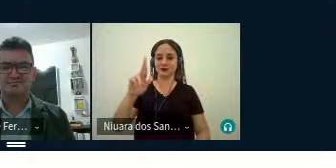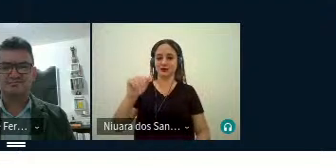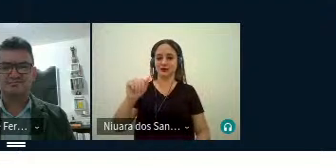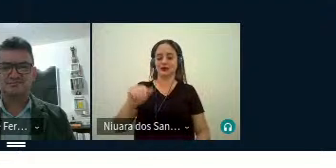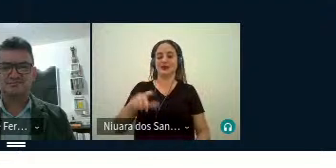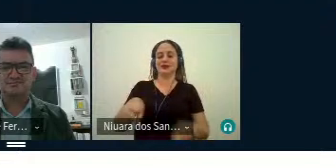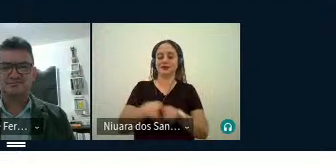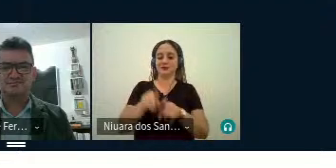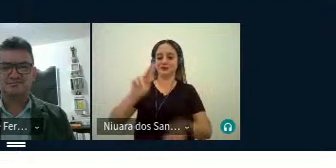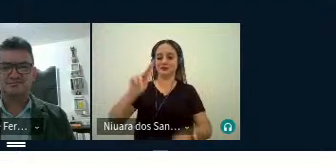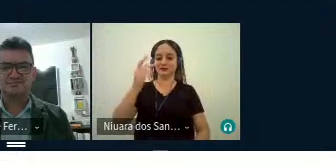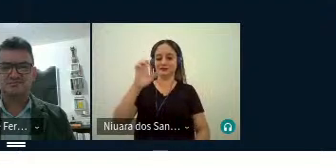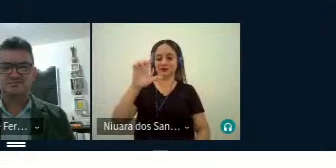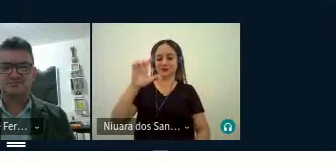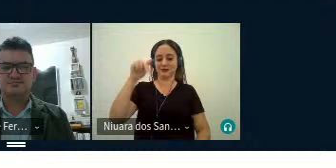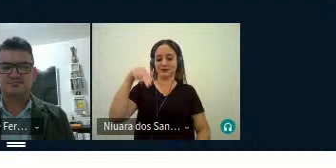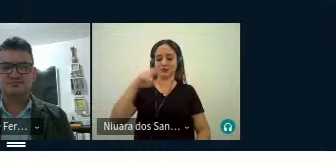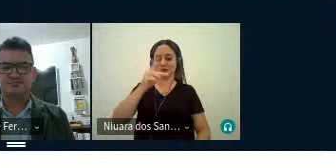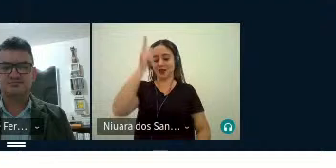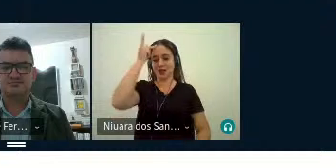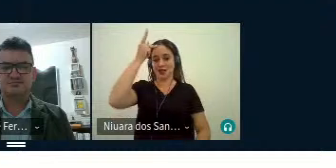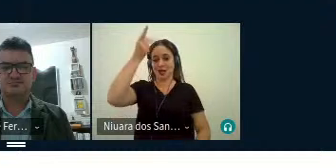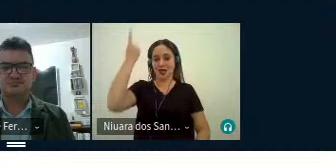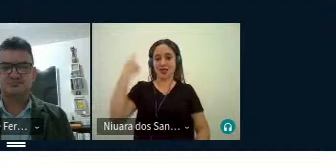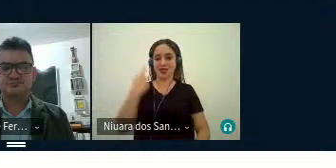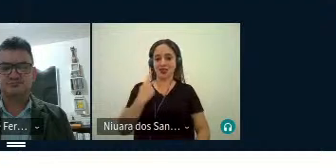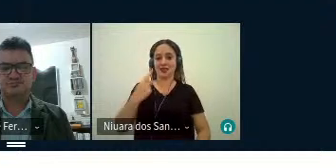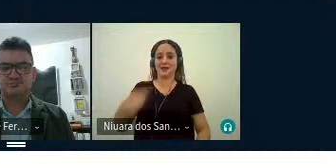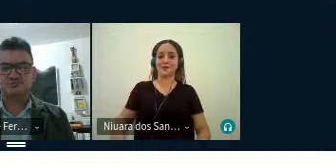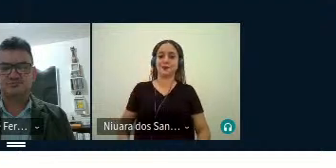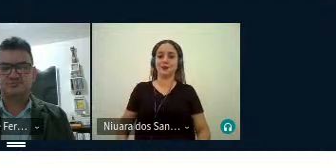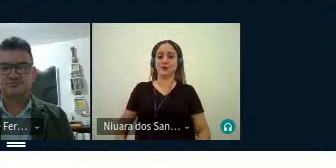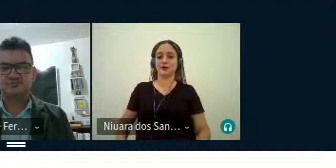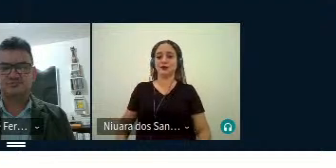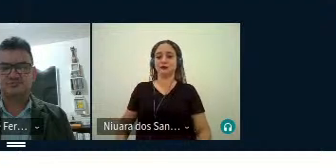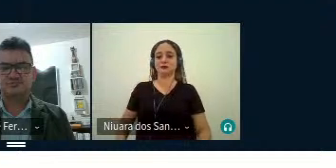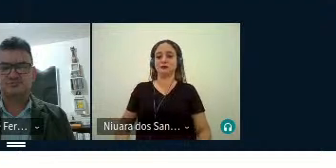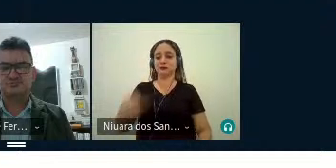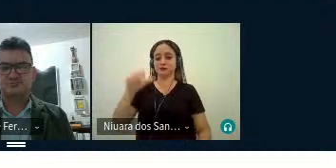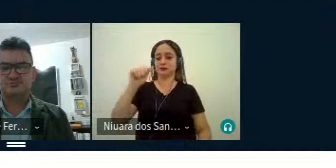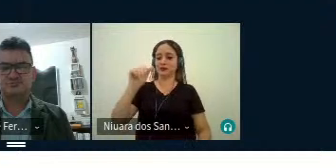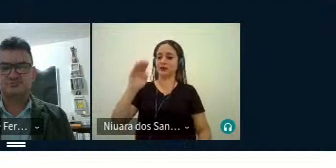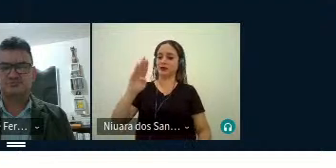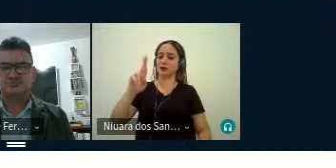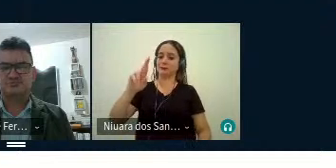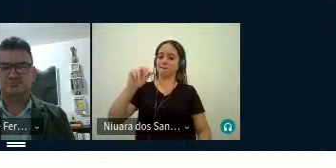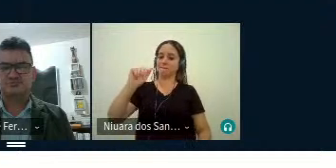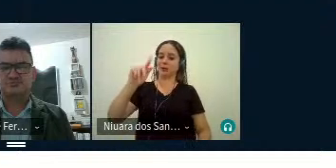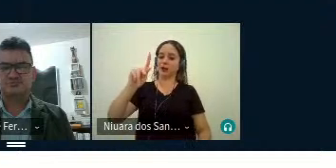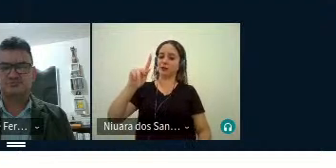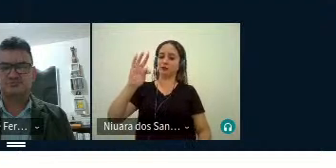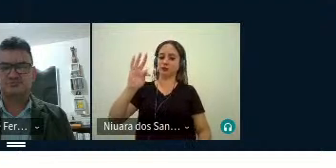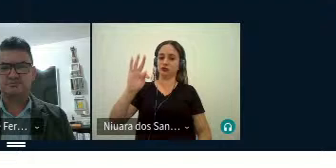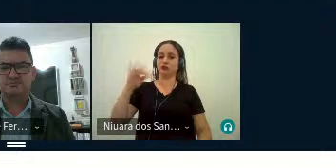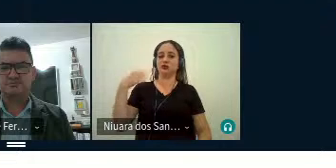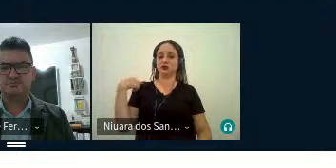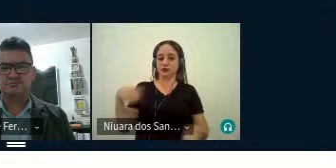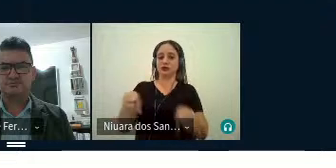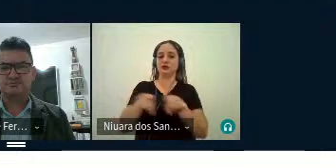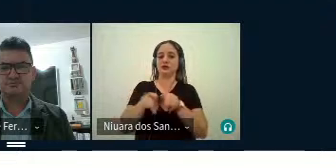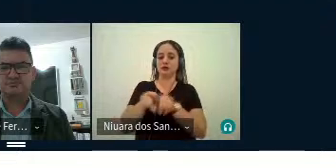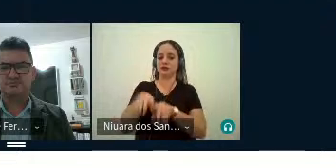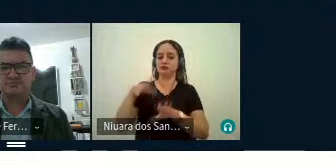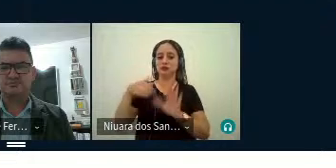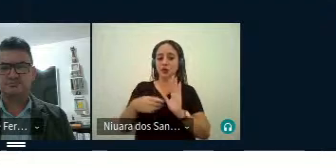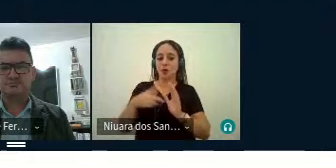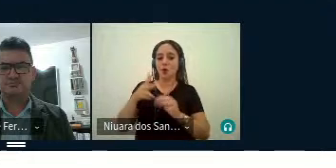Agradecemos também a Associação Brasileira de Pesquisadores em Tradução, a Abrat, inclusive com a transmissão deste evento hoje aqui